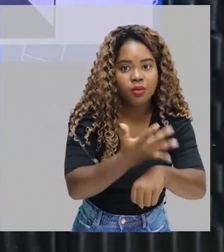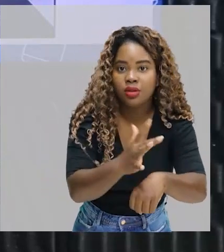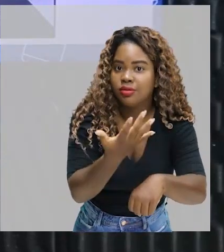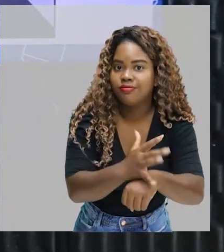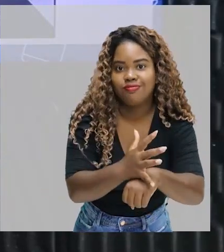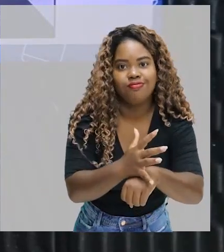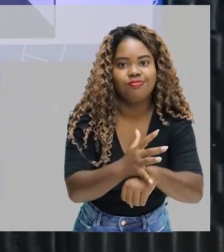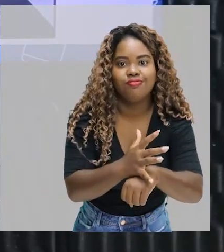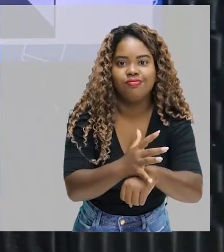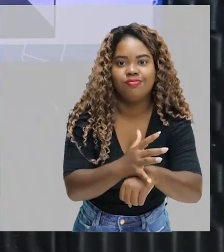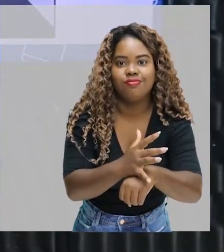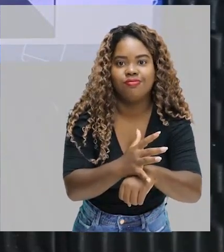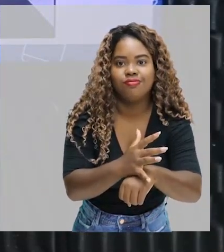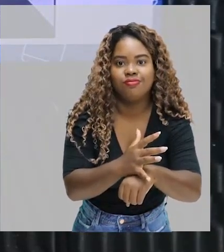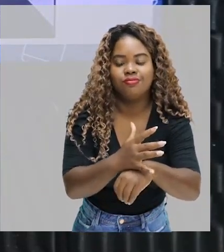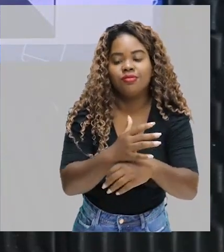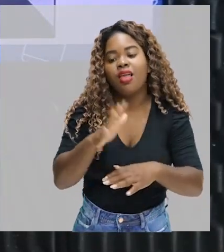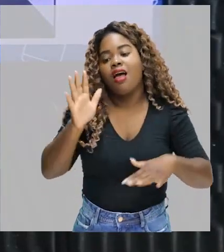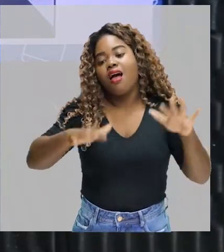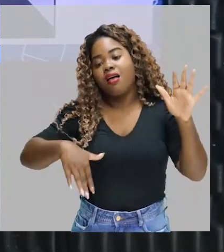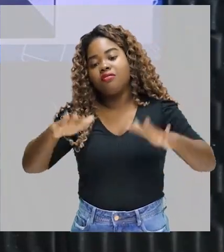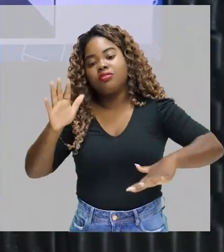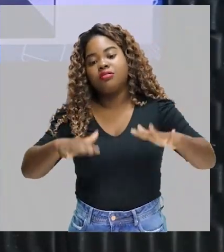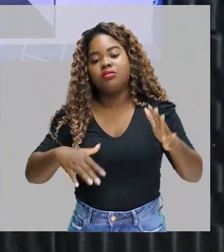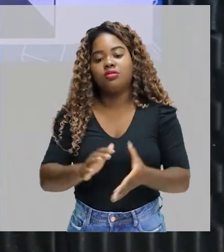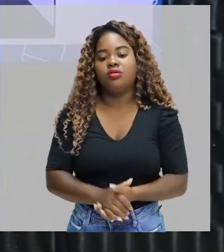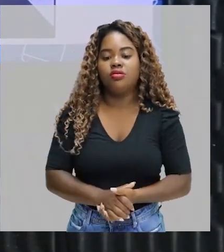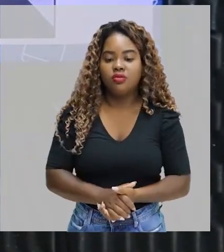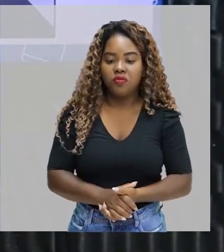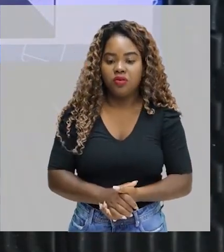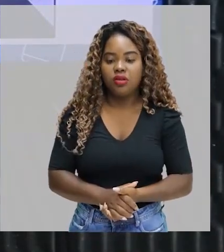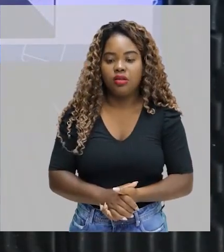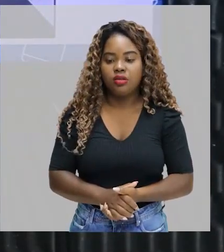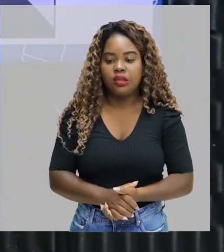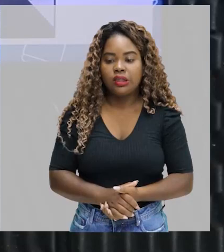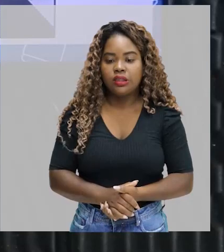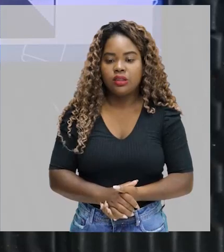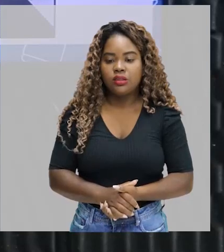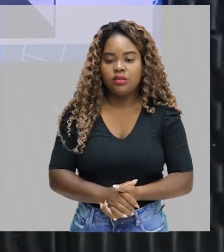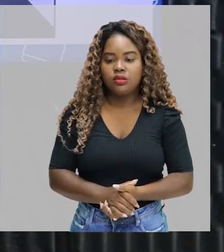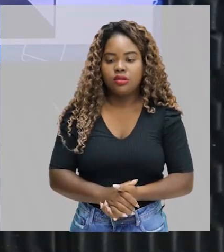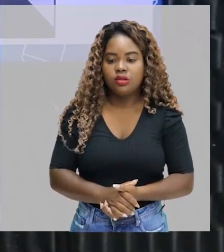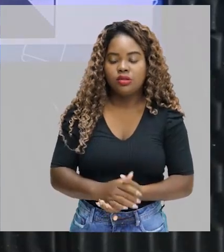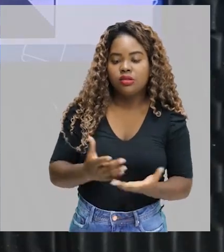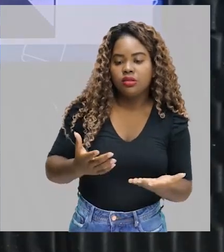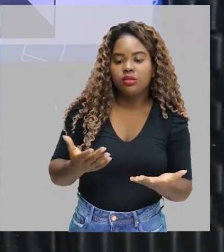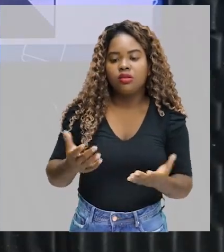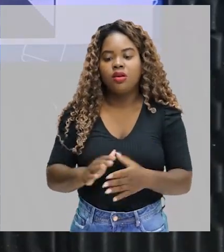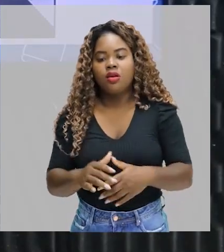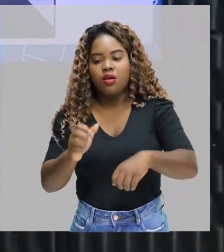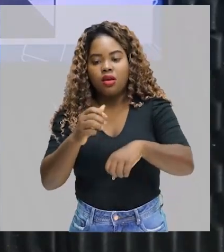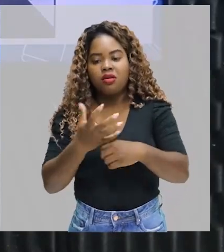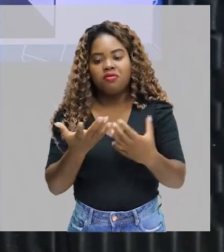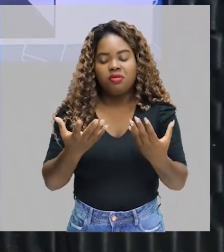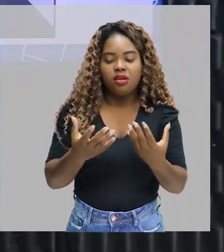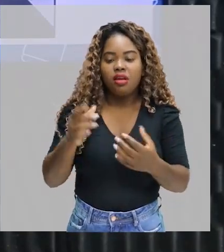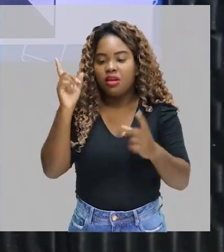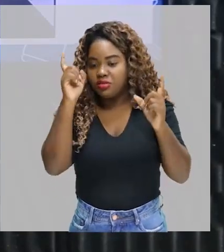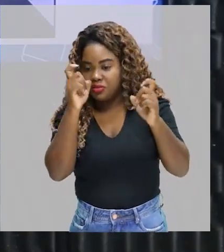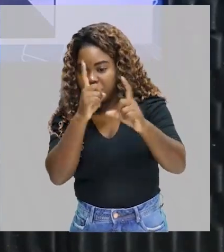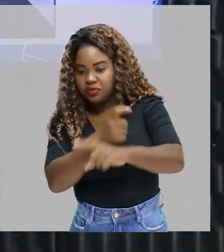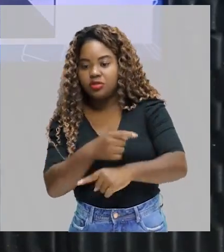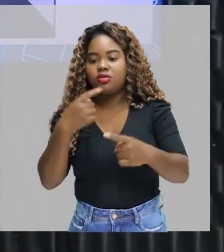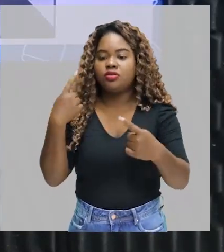esforço, que não necessite de tanto esforço, vai ser uma atividade difícil para mim.